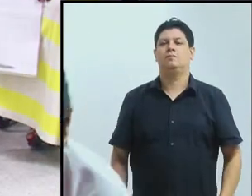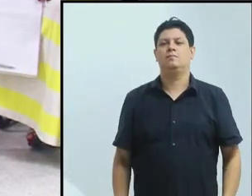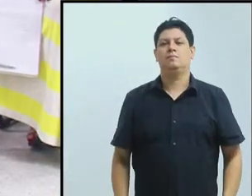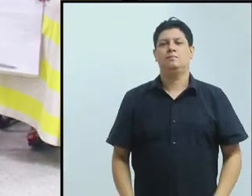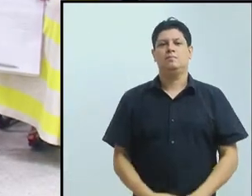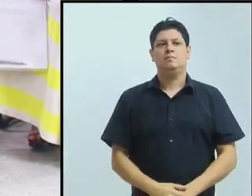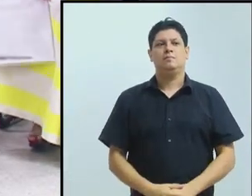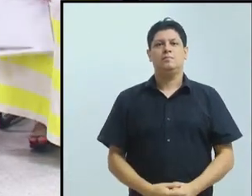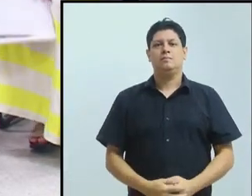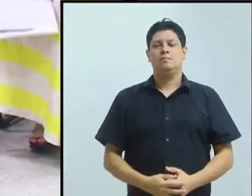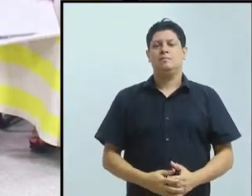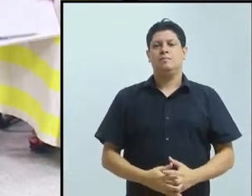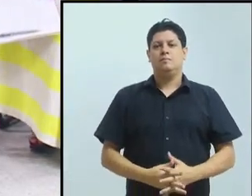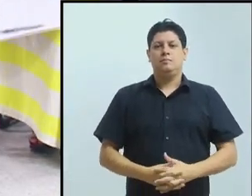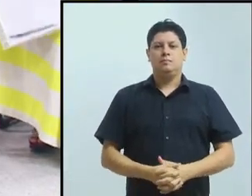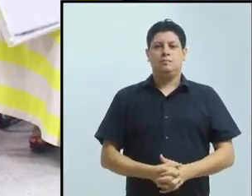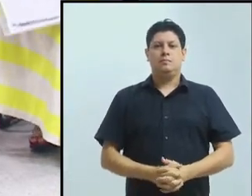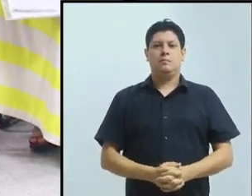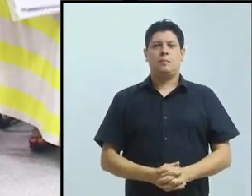Obrigada.